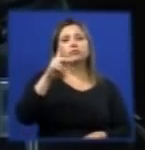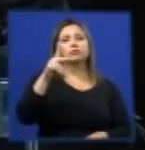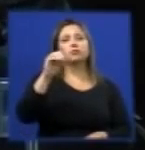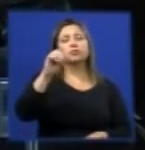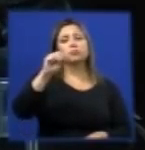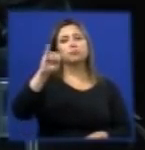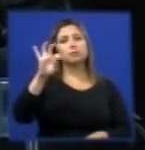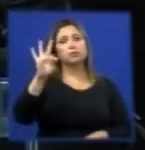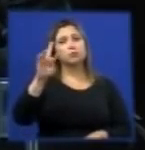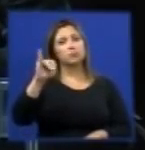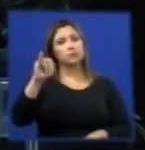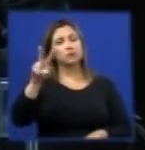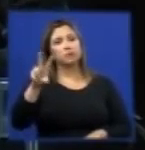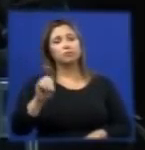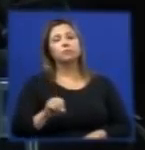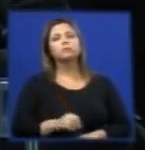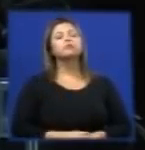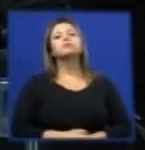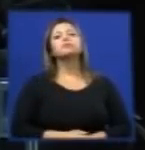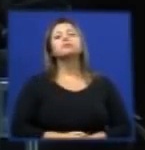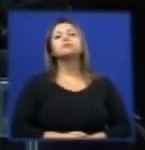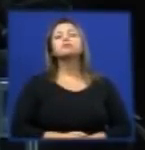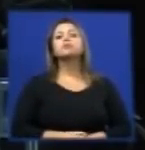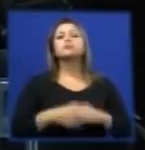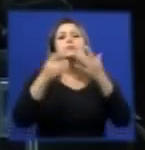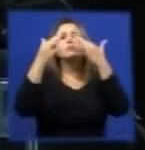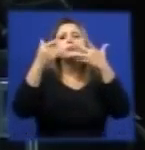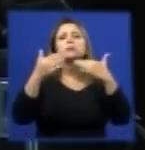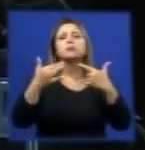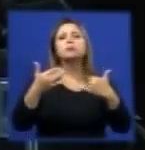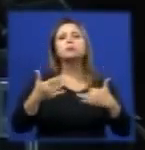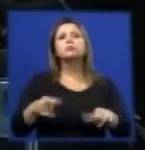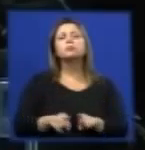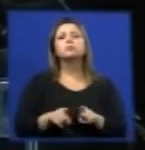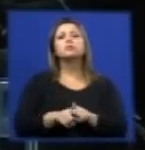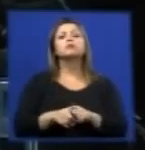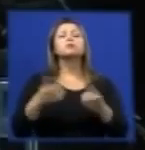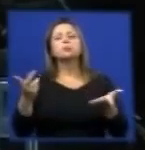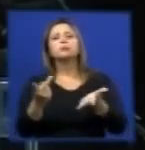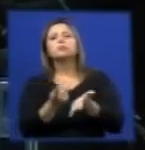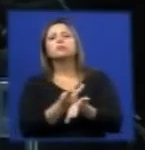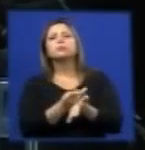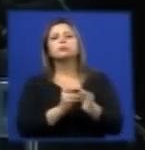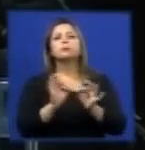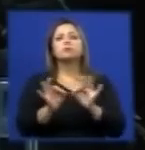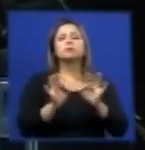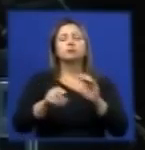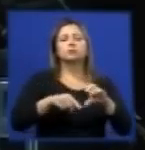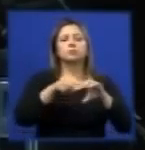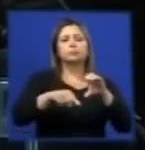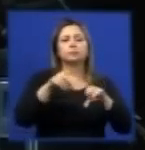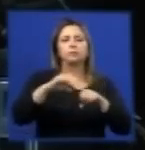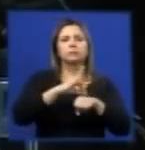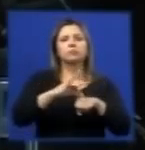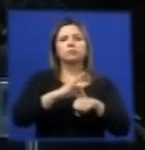aspectos técnicos sobre o coprocessamento de pneus.